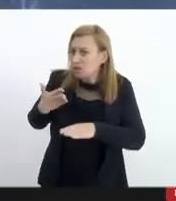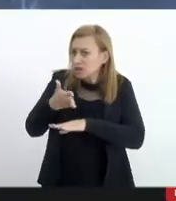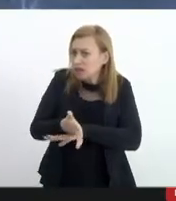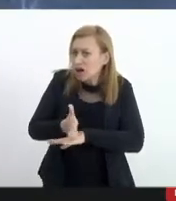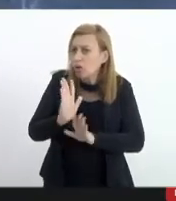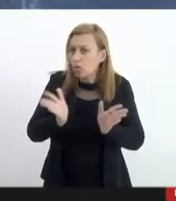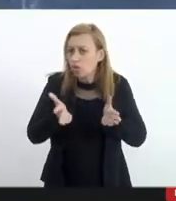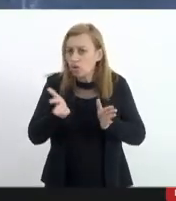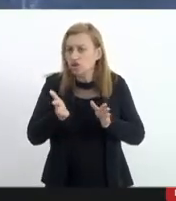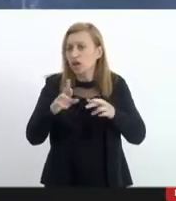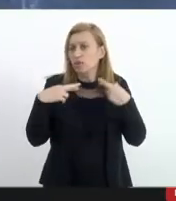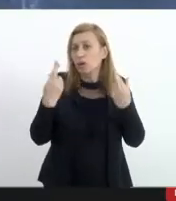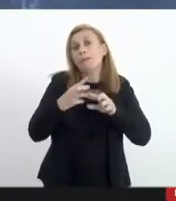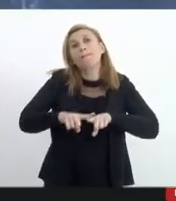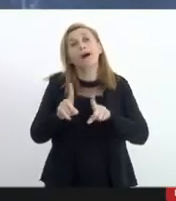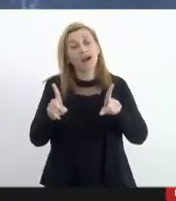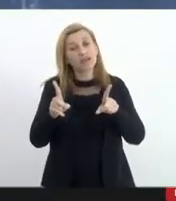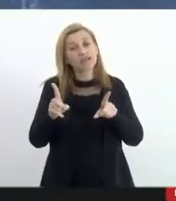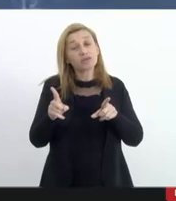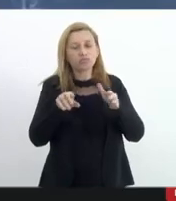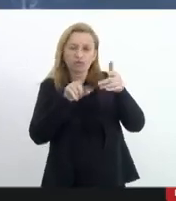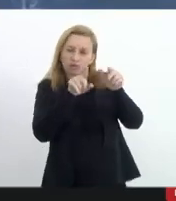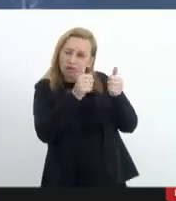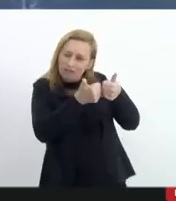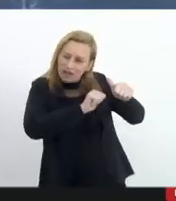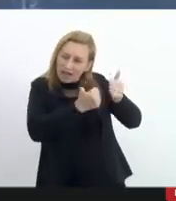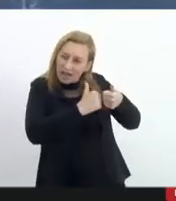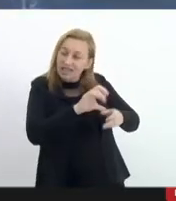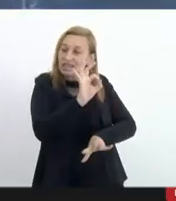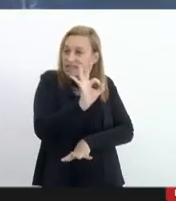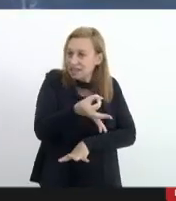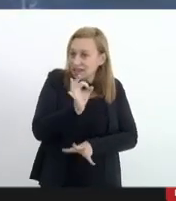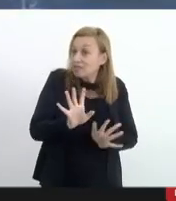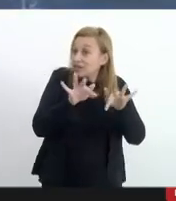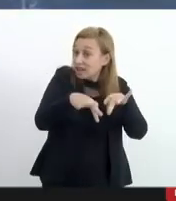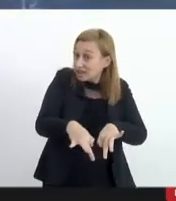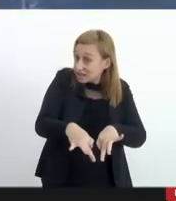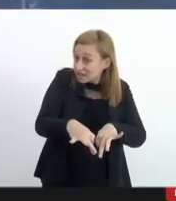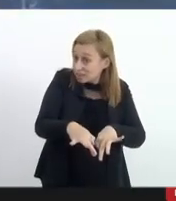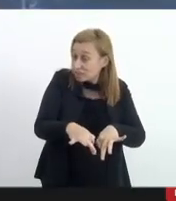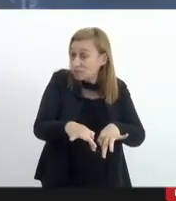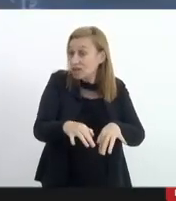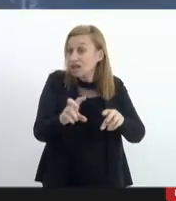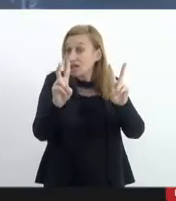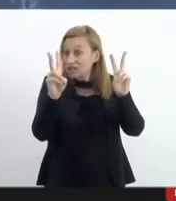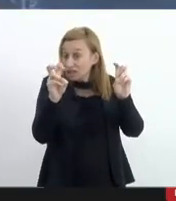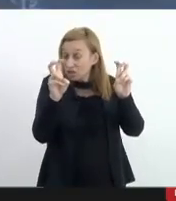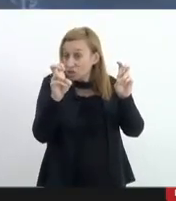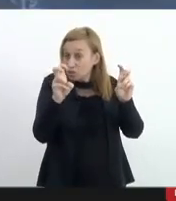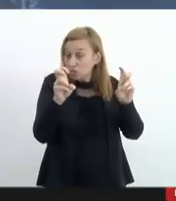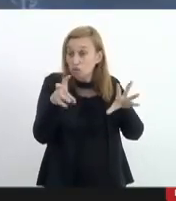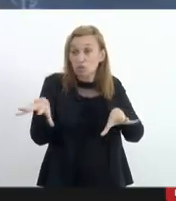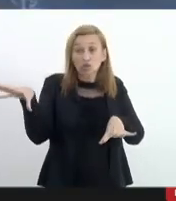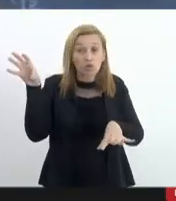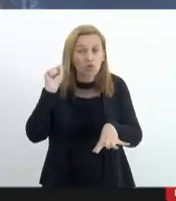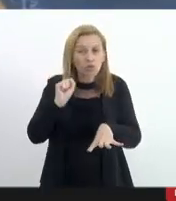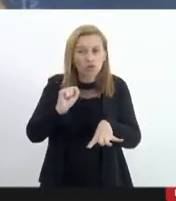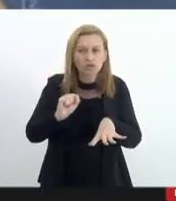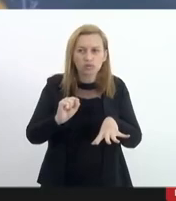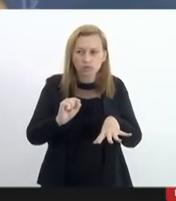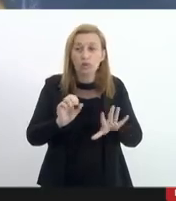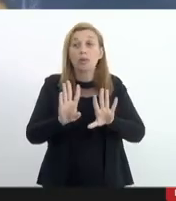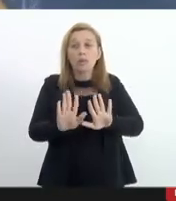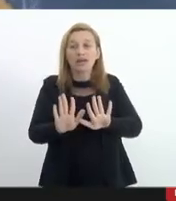nossa escuta mas vamos avaliar se de fato acabamos essa parte do ciclo de escutas temáticas